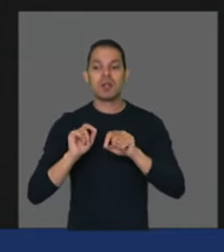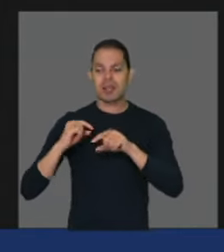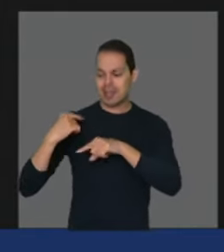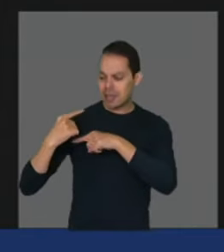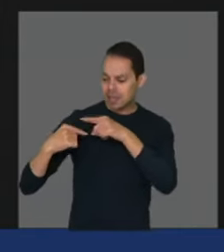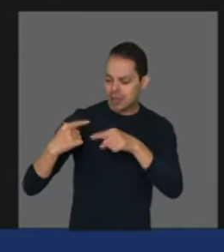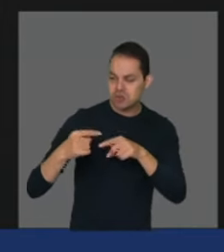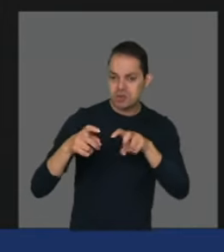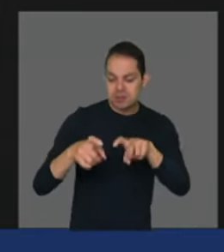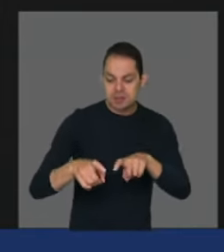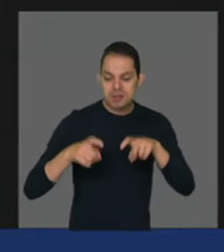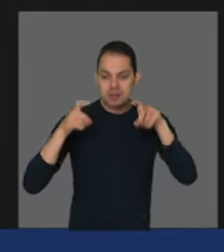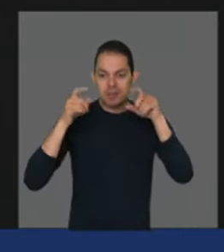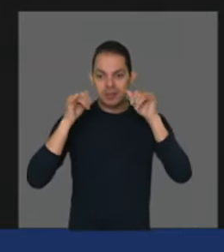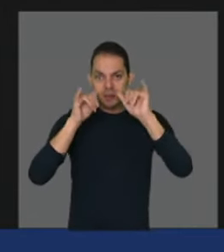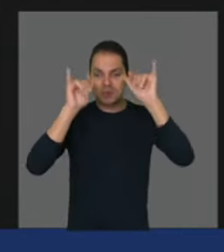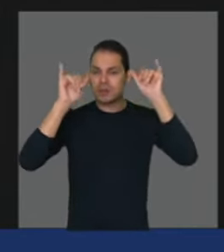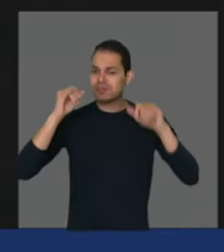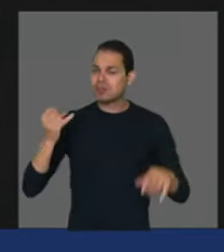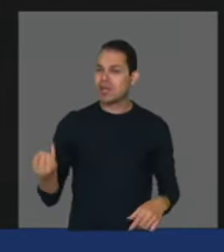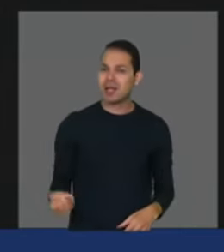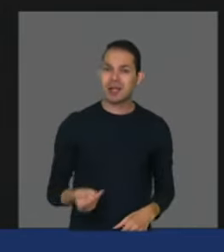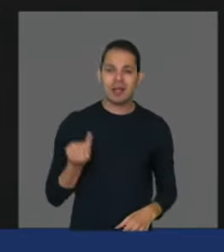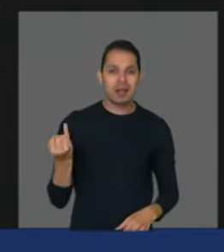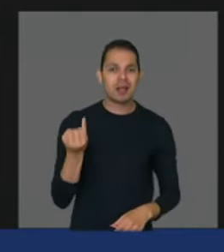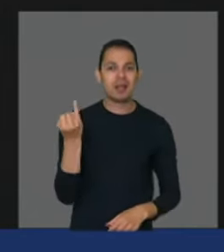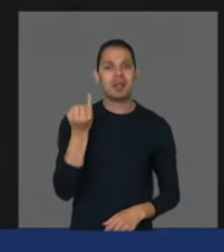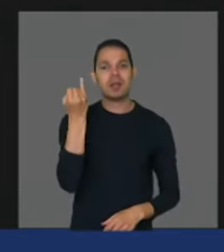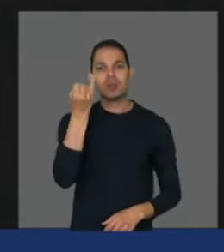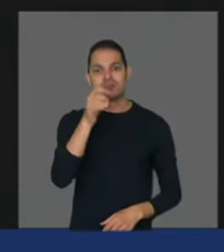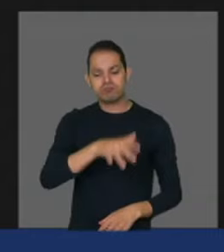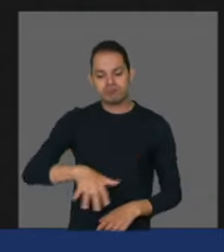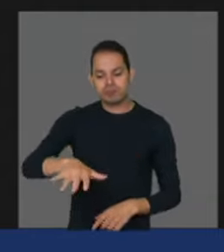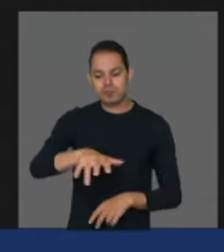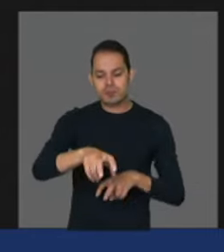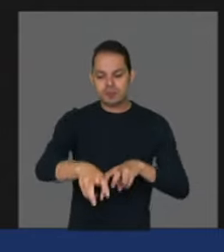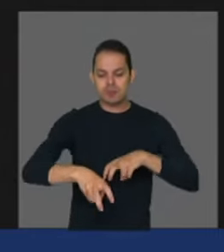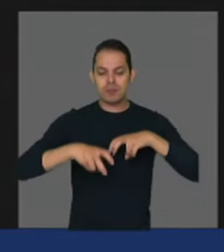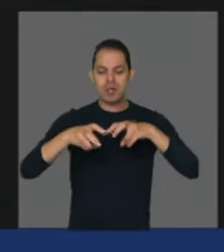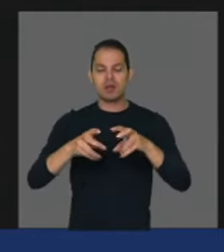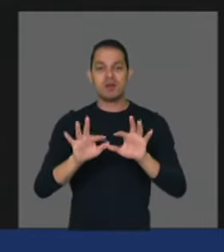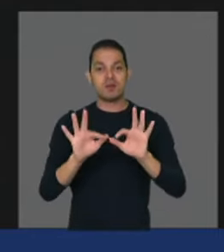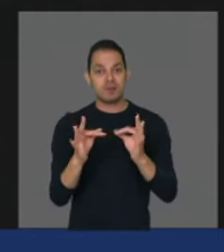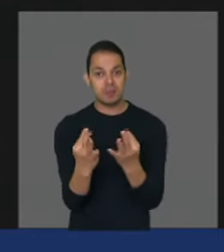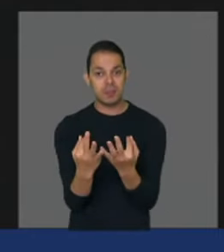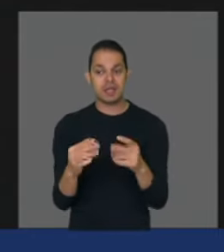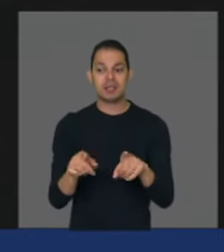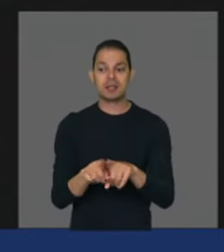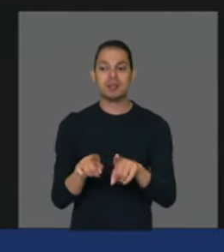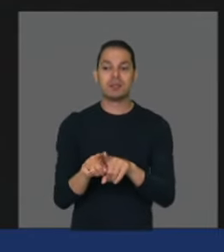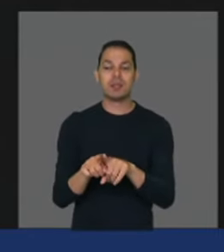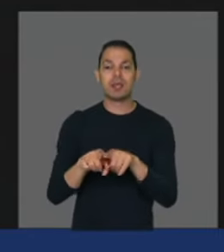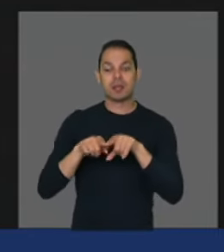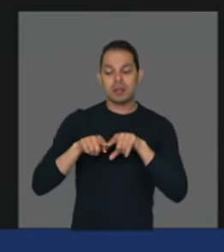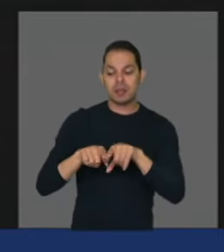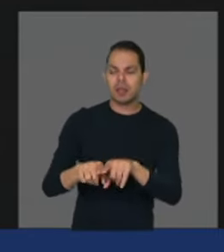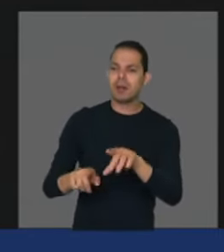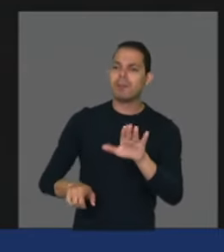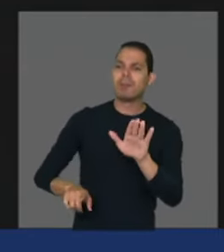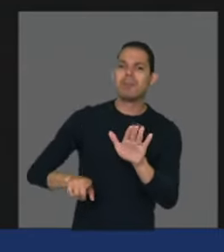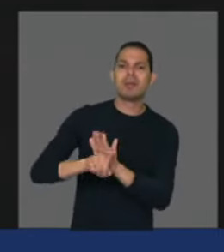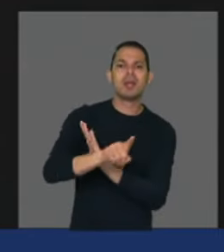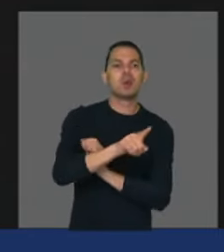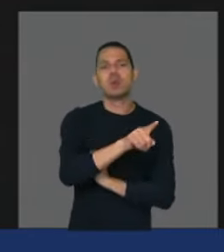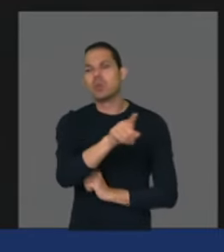ela é determinante na agricultura familiar também ao mesmo tempo eu passo a pergunta uma